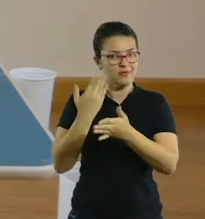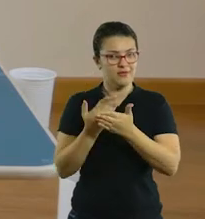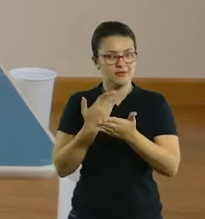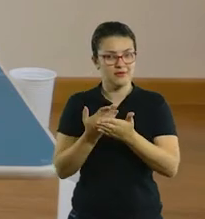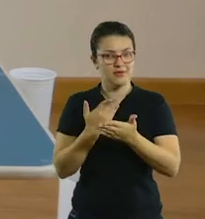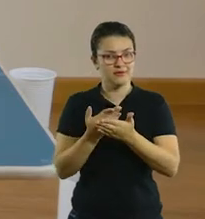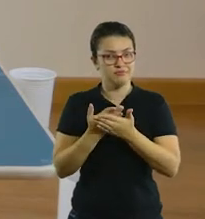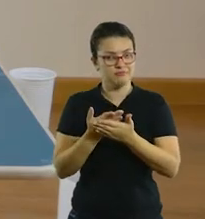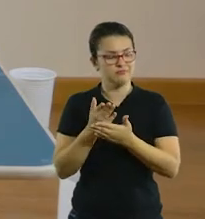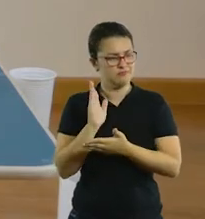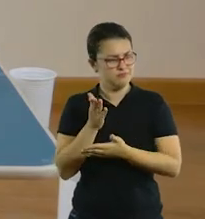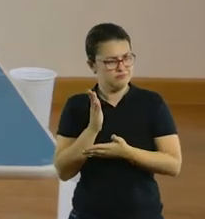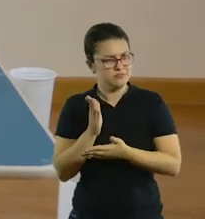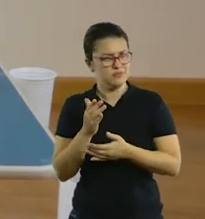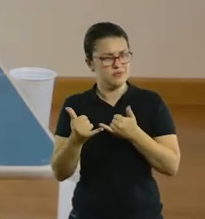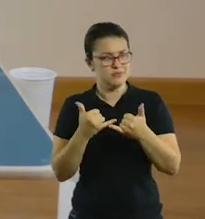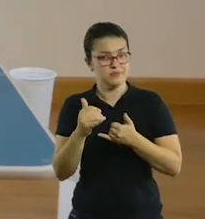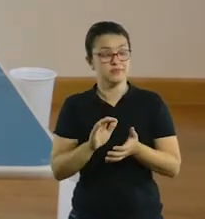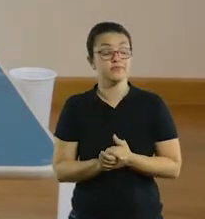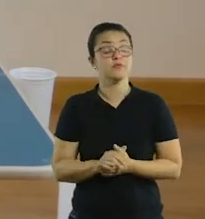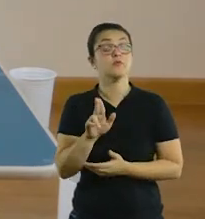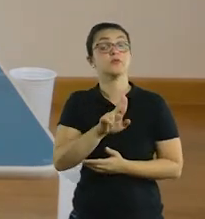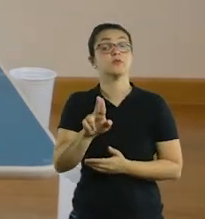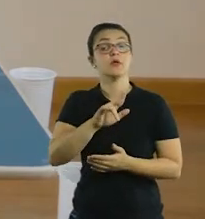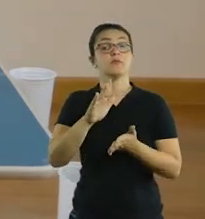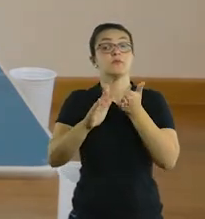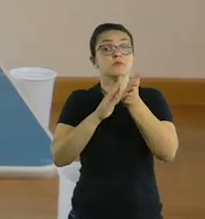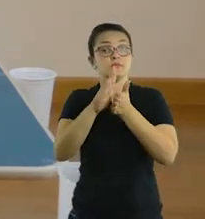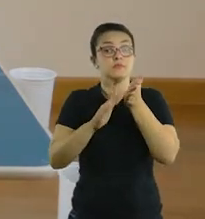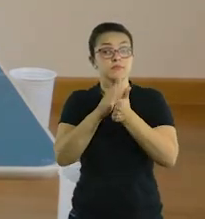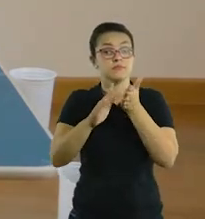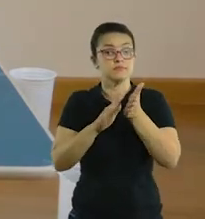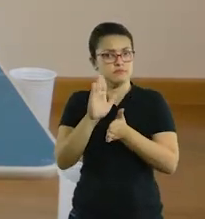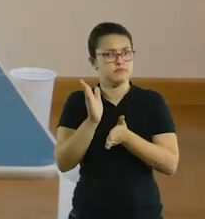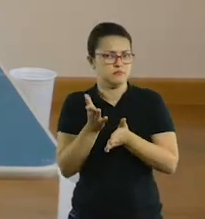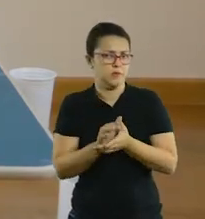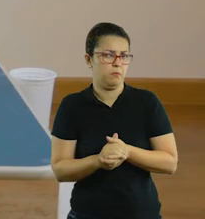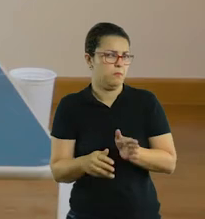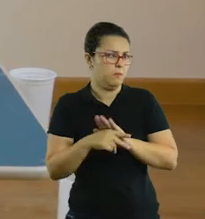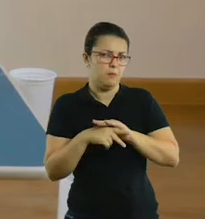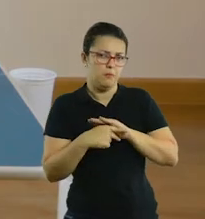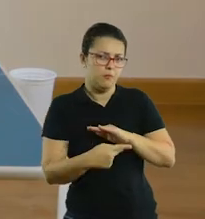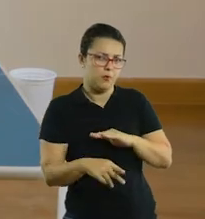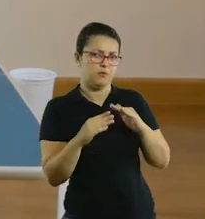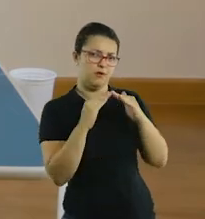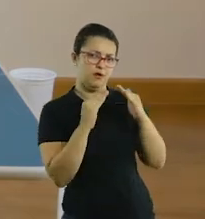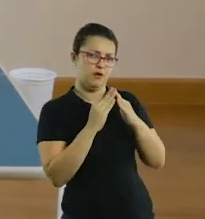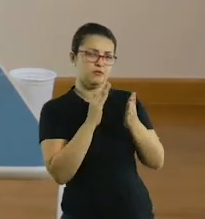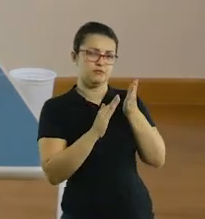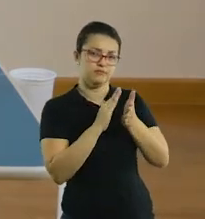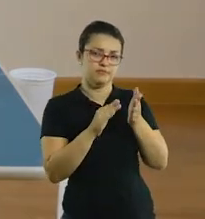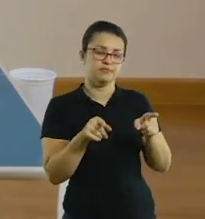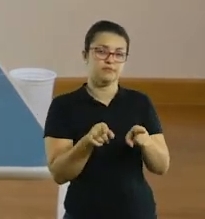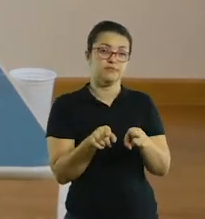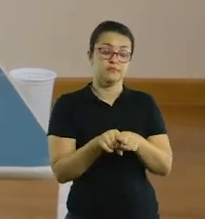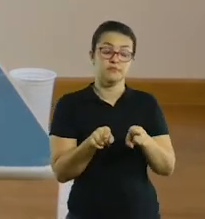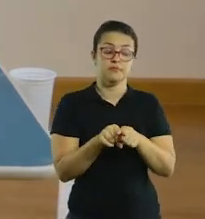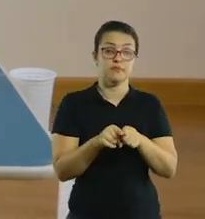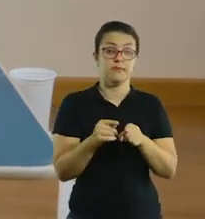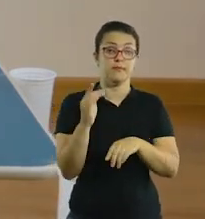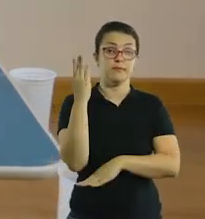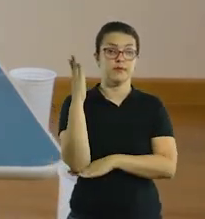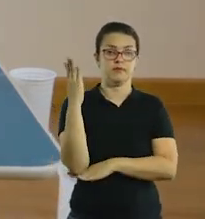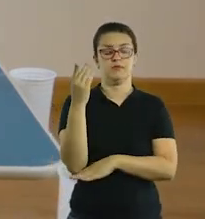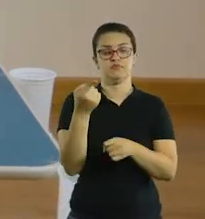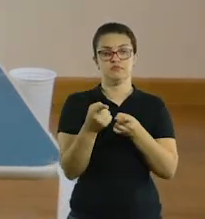aula passada. Então vocês vão precisar de uma massinha, de modelar. A minha é caseira, eu fiz em casa. Palitinho de churrasco